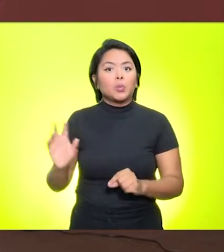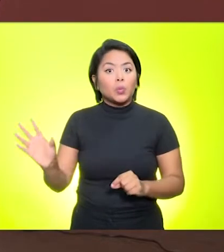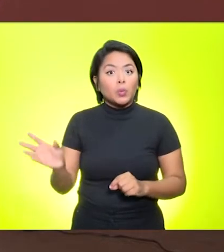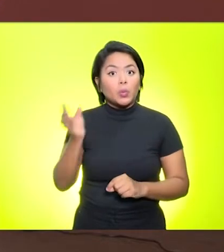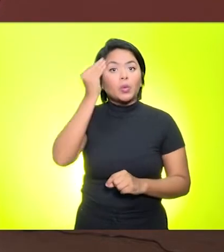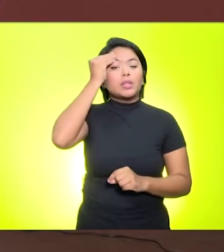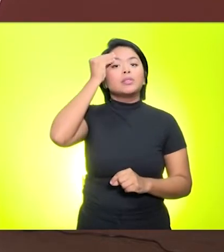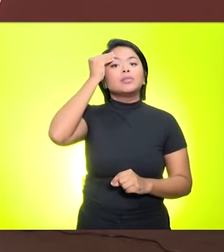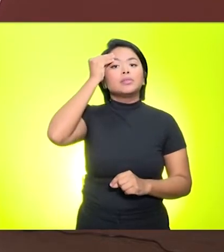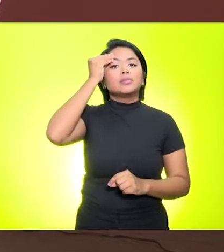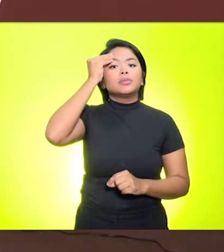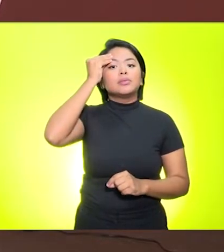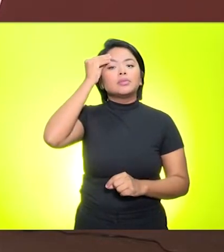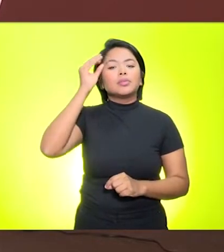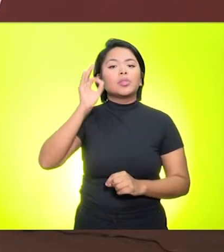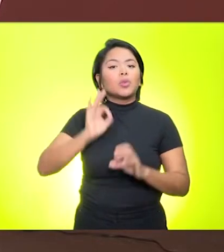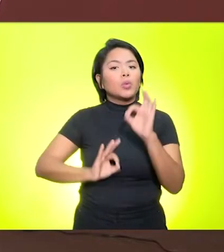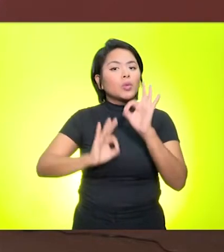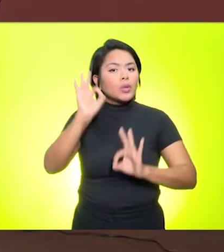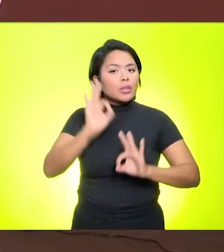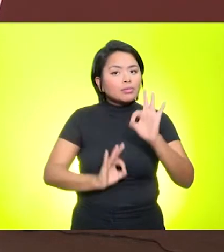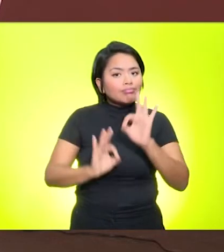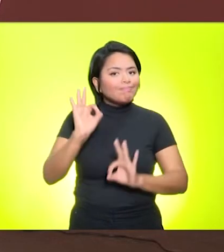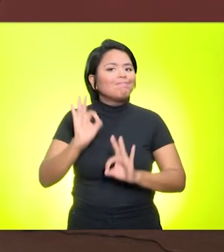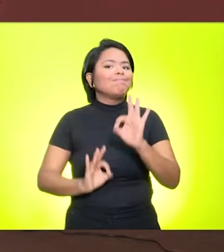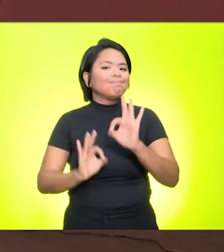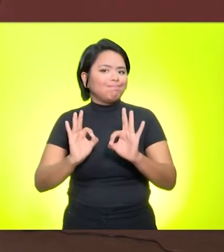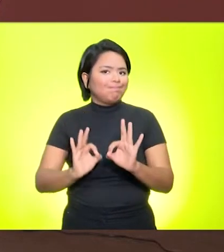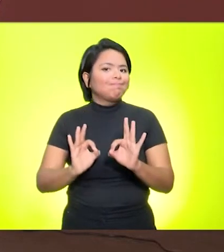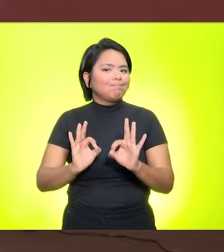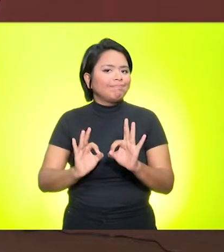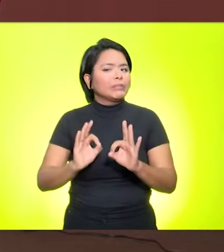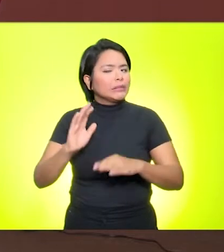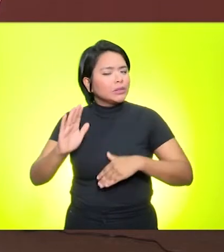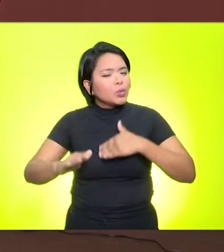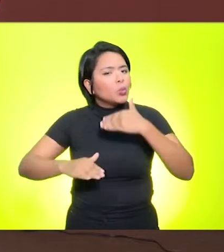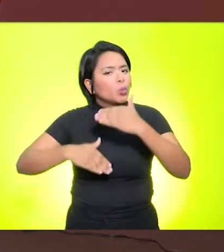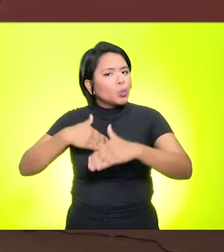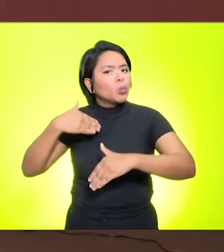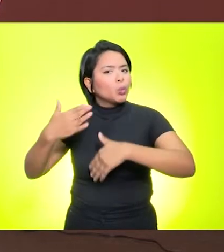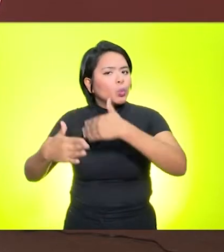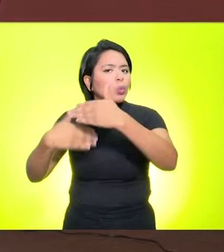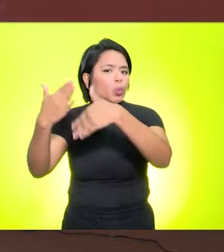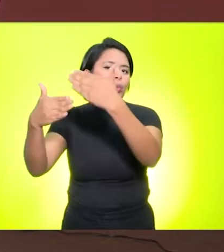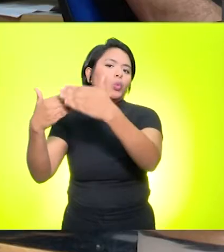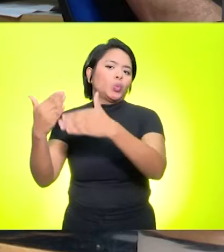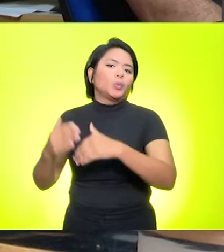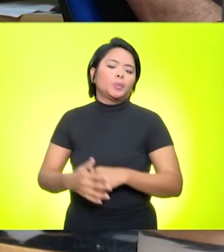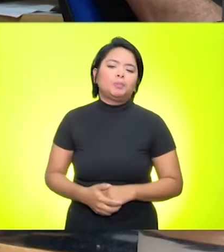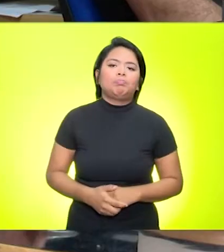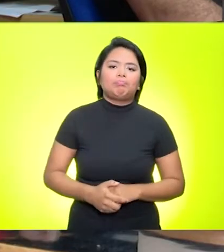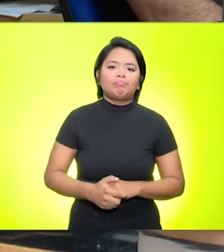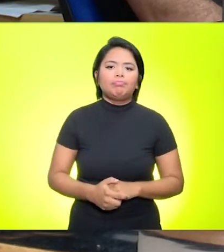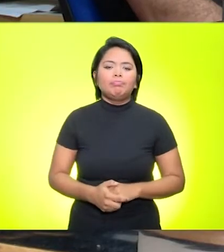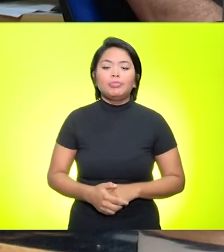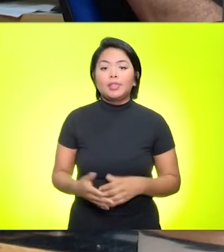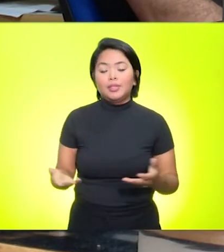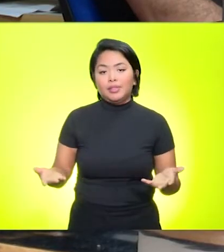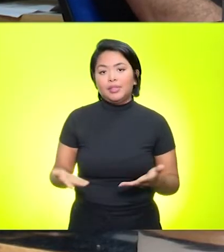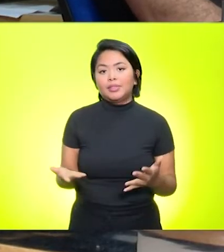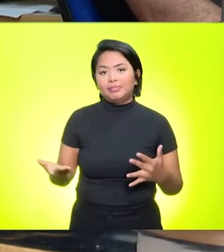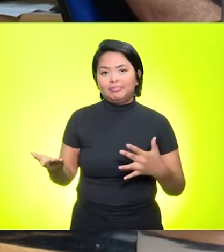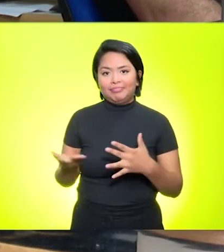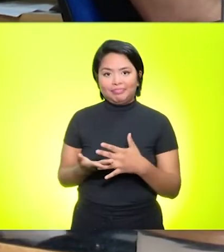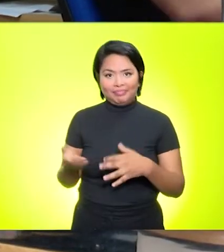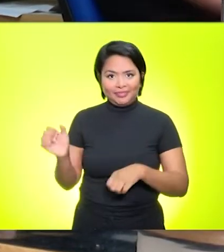conhecimento e, principalmente, planejamento, para que as coisas possam fluir como se espera. Nós vamos para